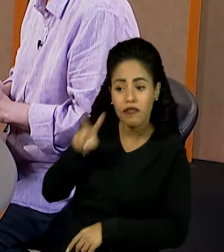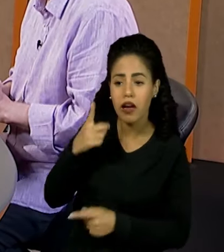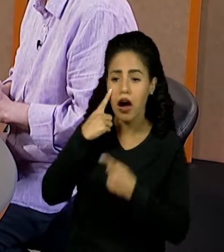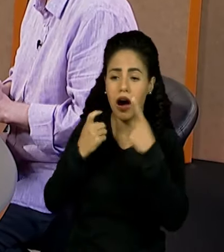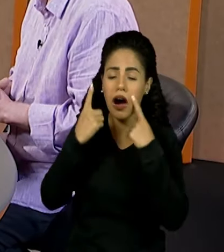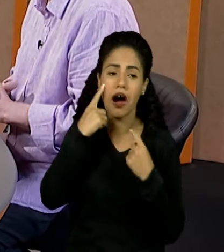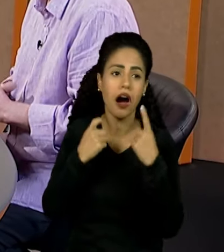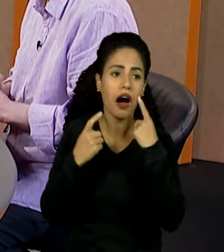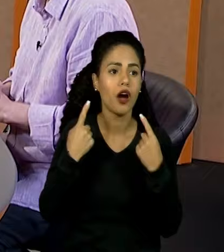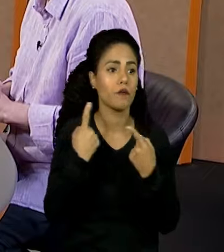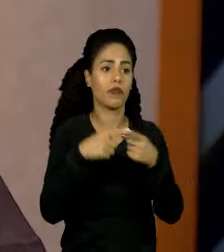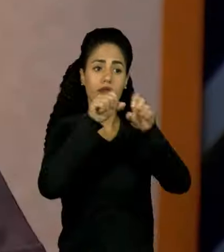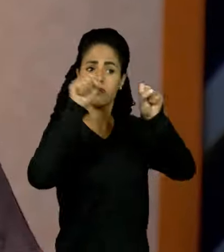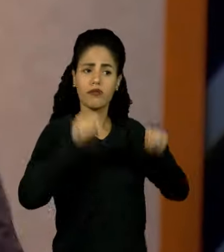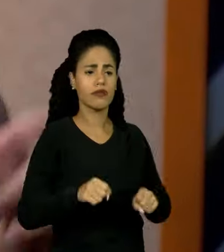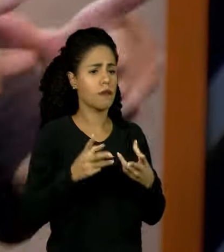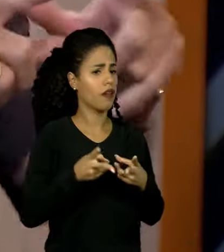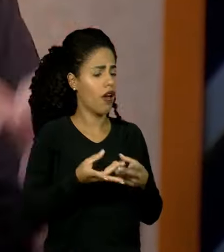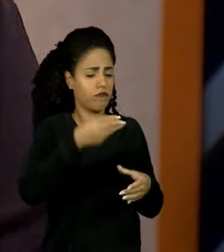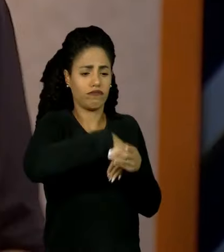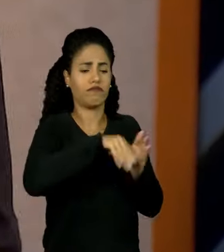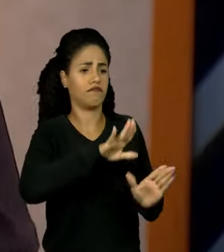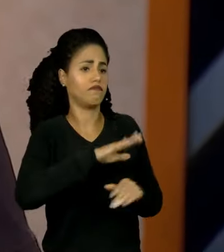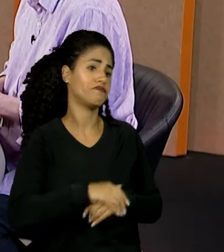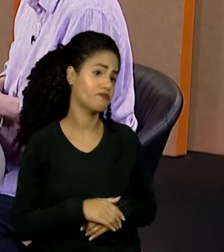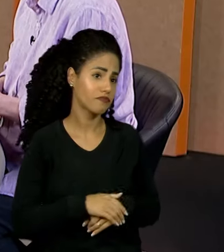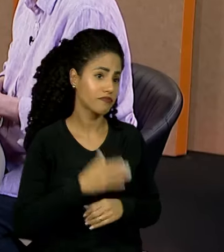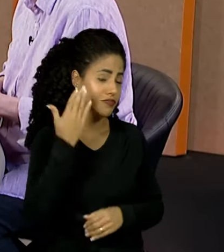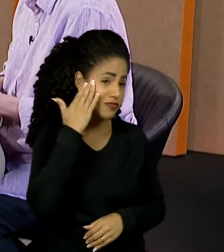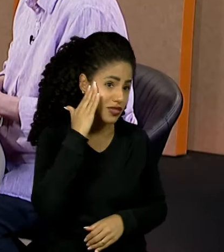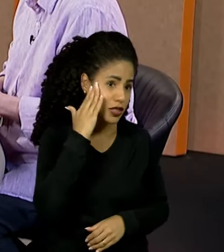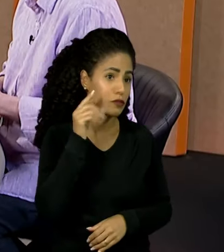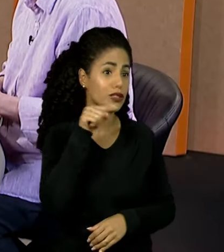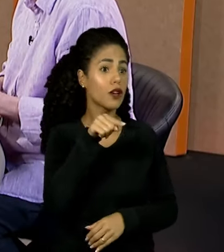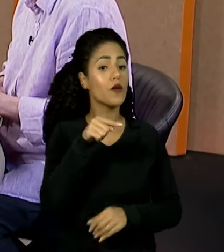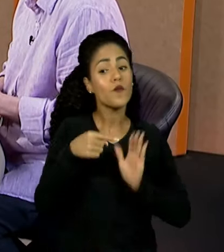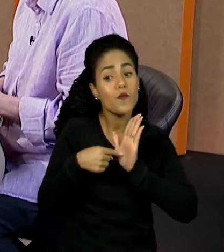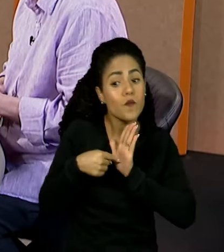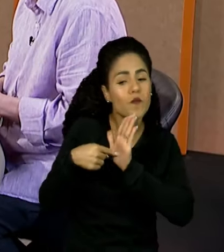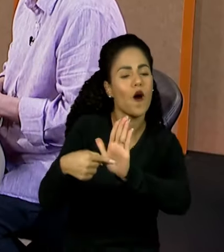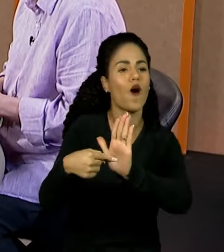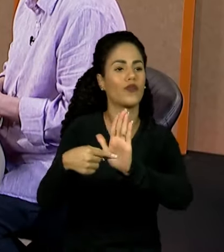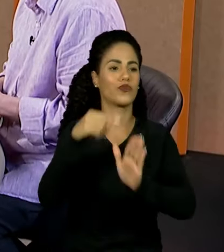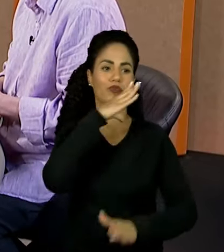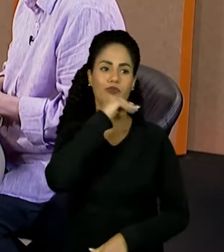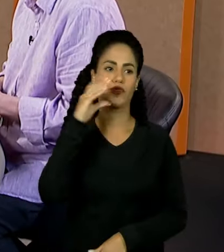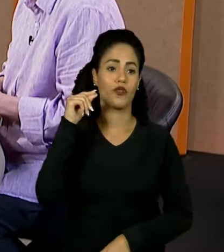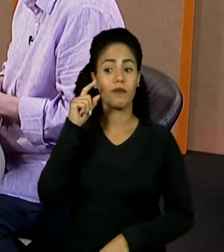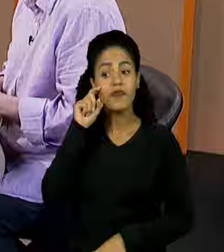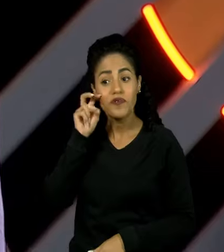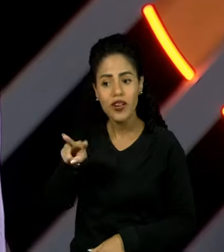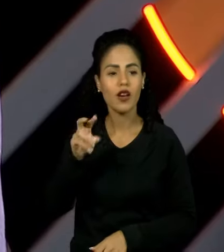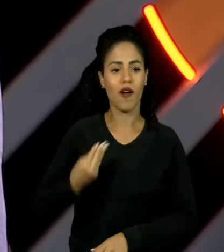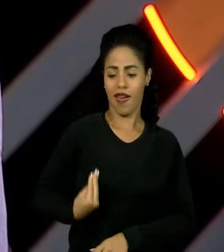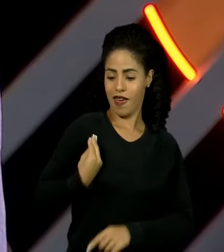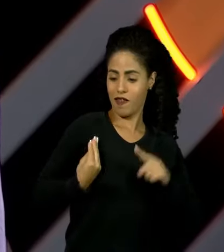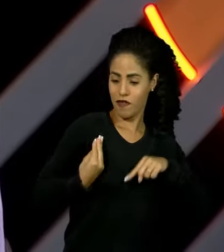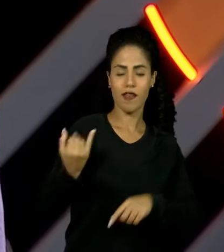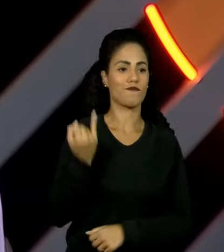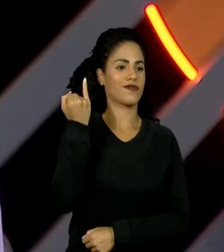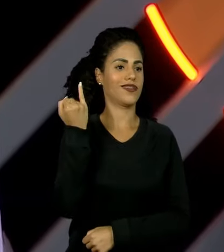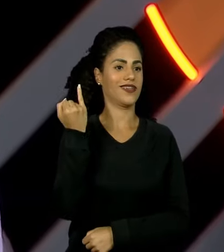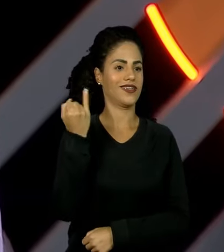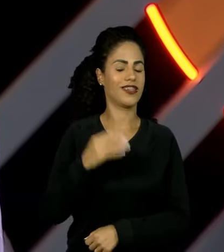um sistema que não quer a sua recuperação, que não quer a sua ressocialização. Então, esse jovem, ele precisa entender o valor da vida. Iberê,